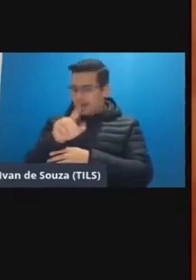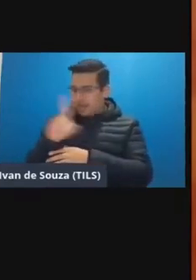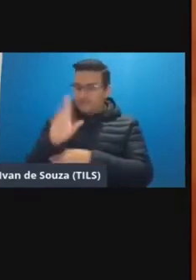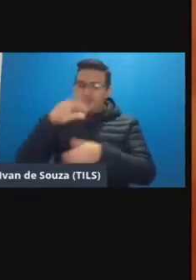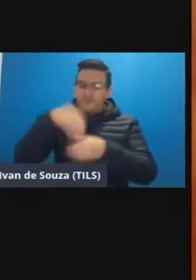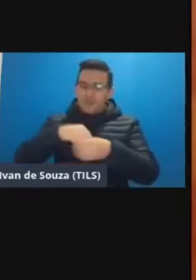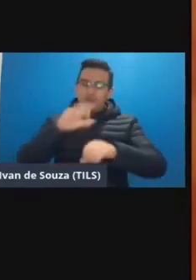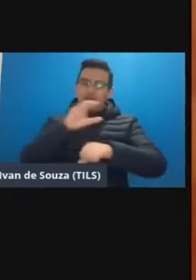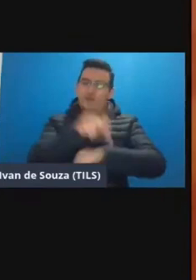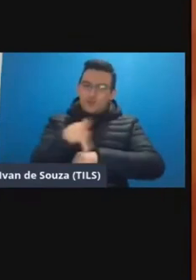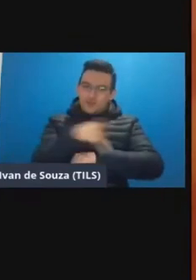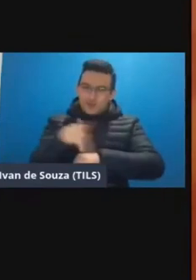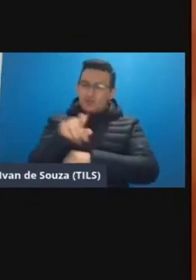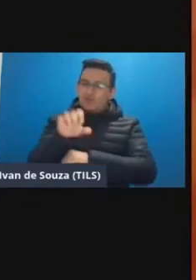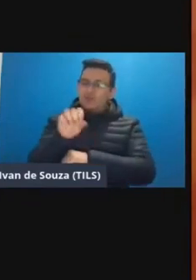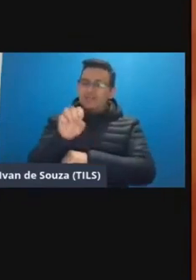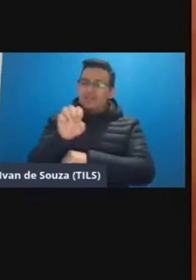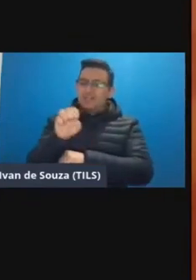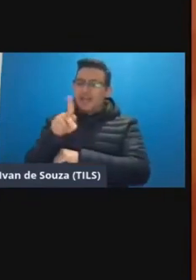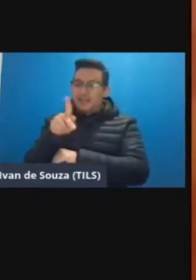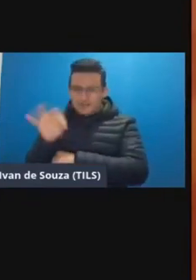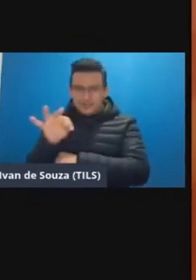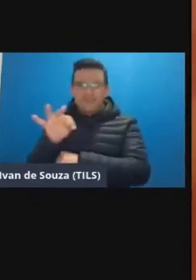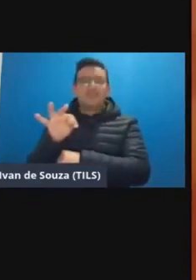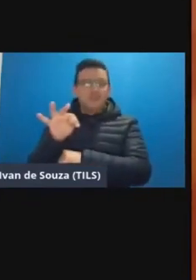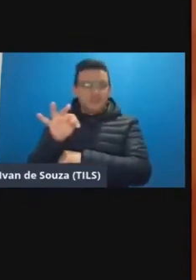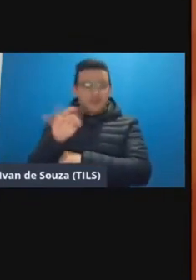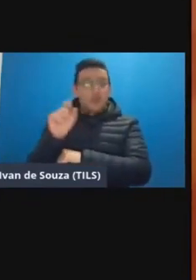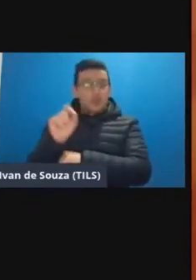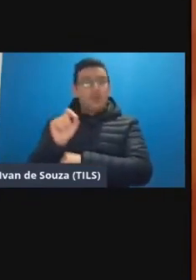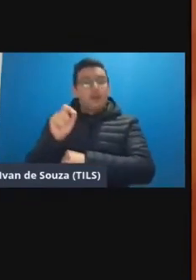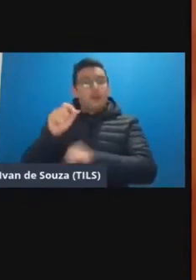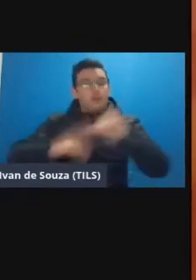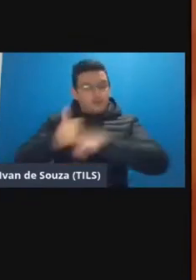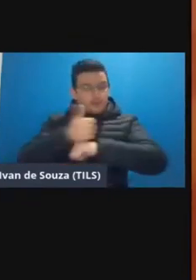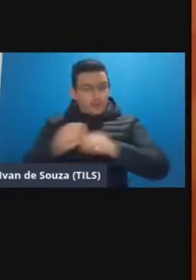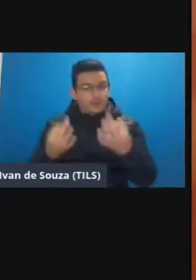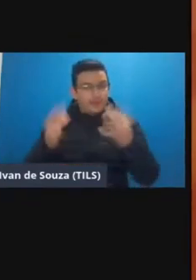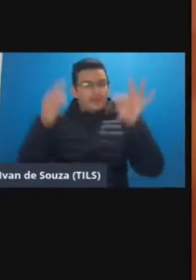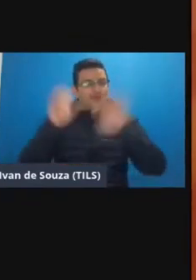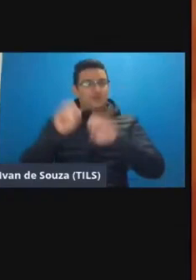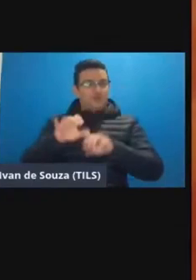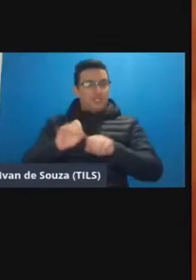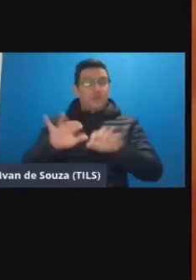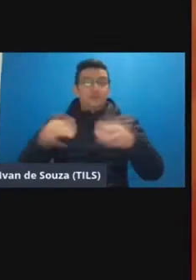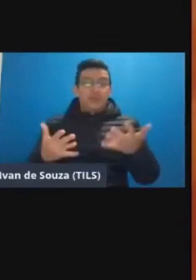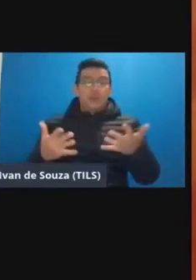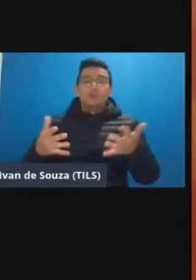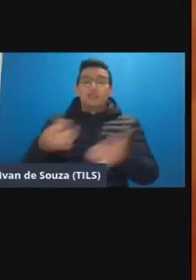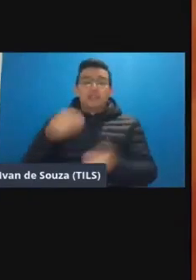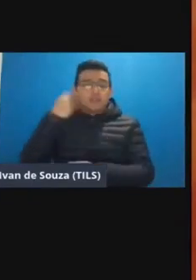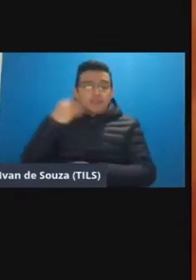institucional do CEPT o nosso setor de educação profissional e tecnológica as vivências formativas integram uma